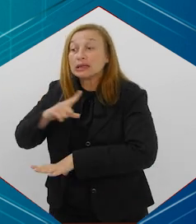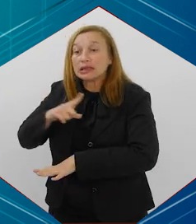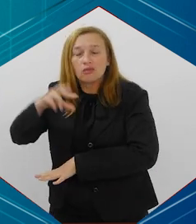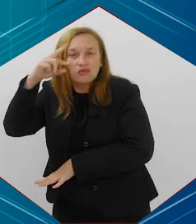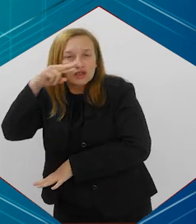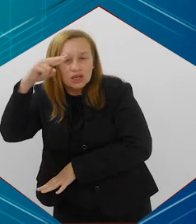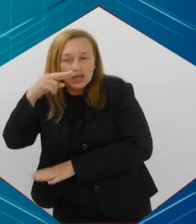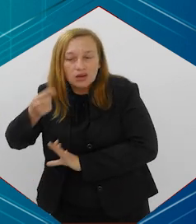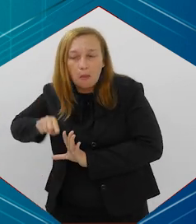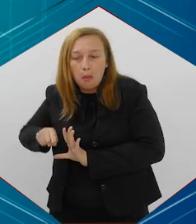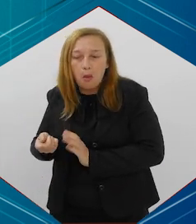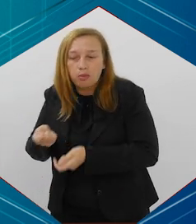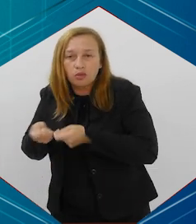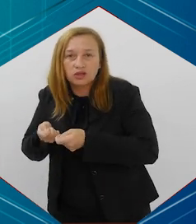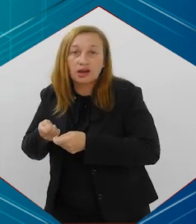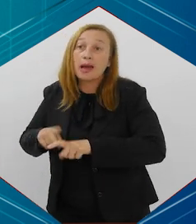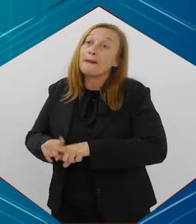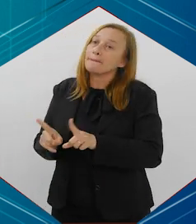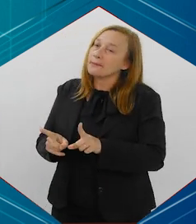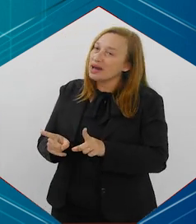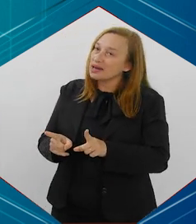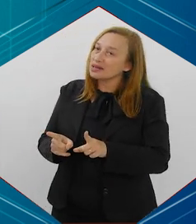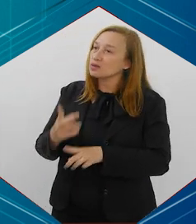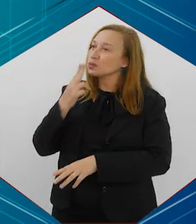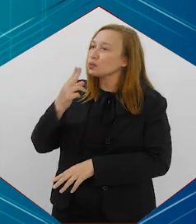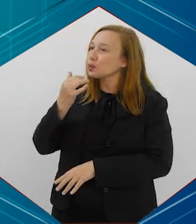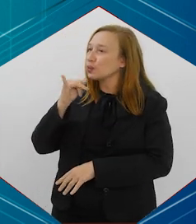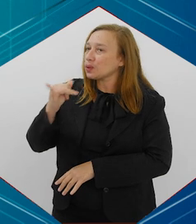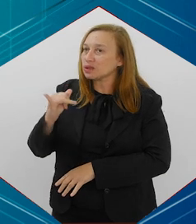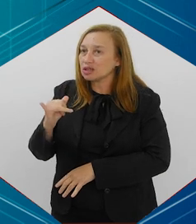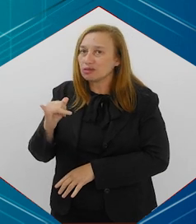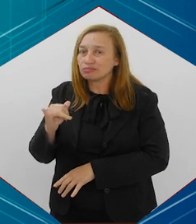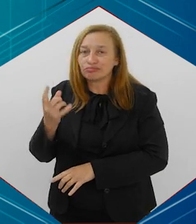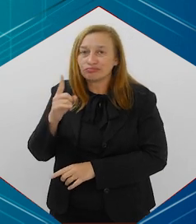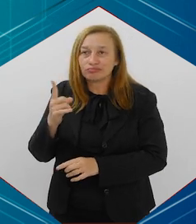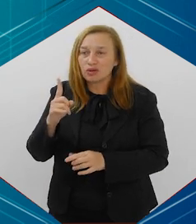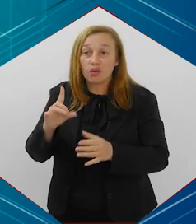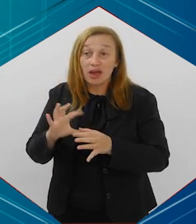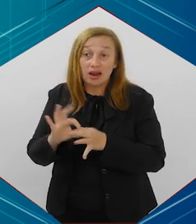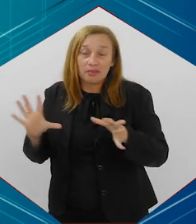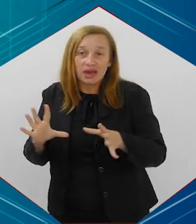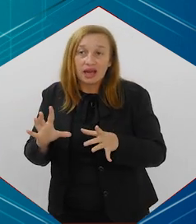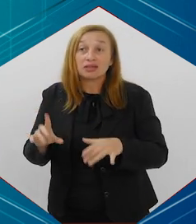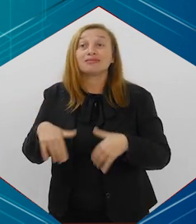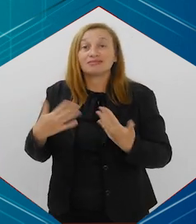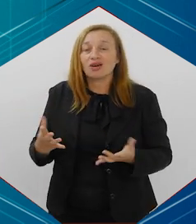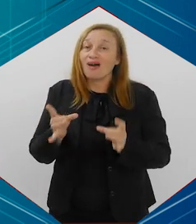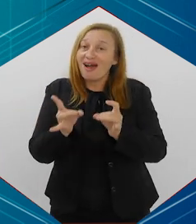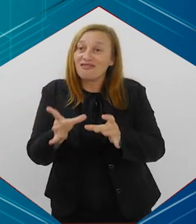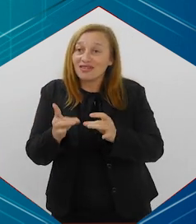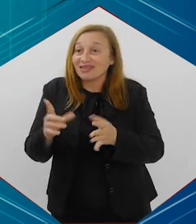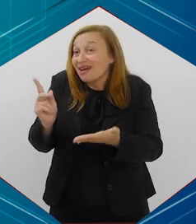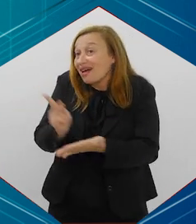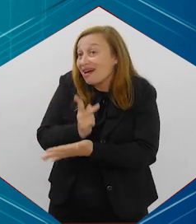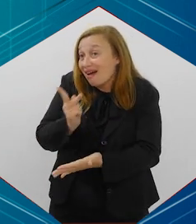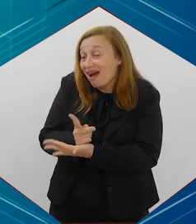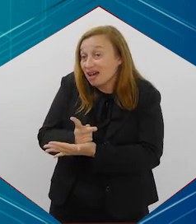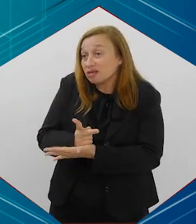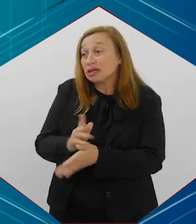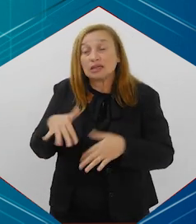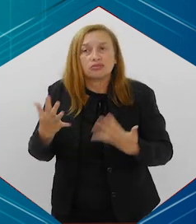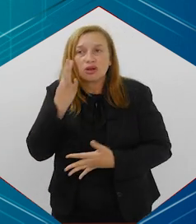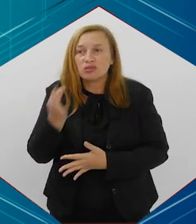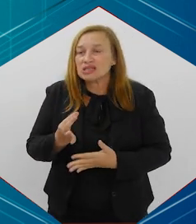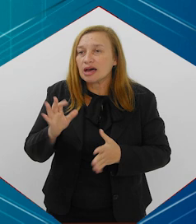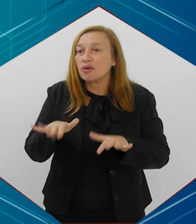fiscalização um pouco mais controlada, né? Mas esses cigarros, realmente, que como não é permitido, então a venda é ilegal, então a gente não sabe da